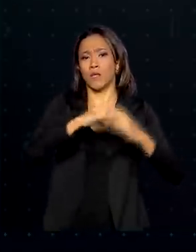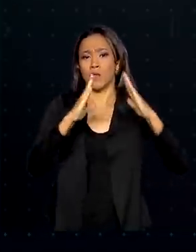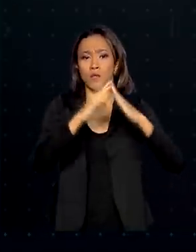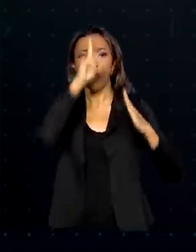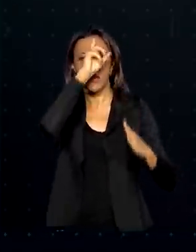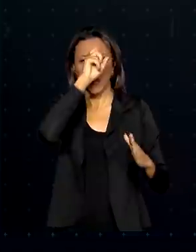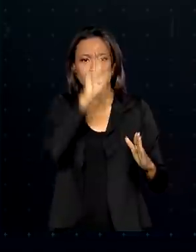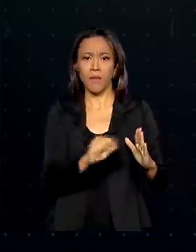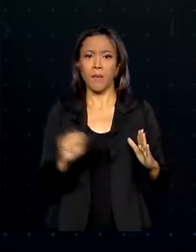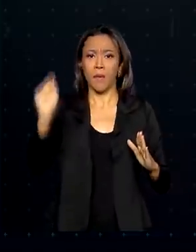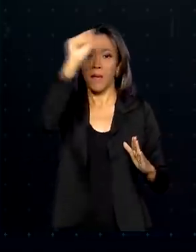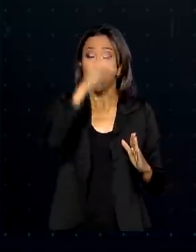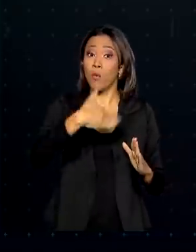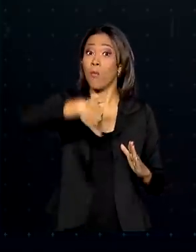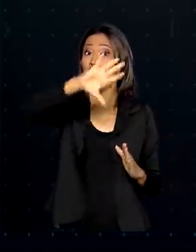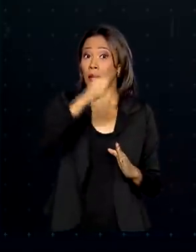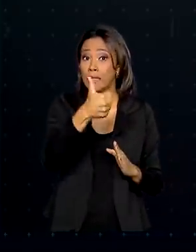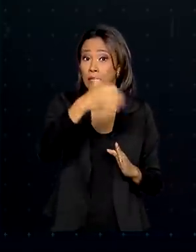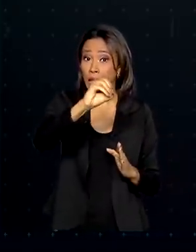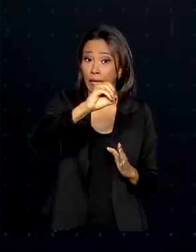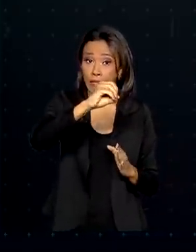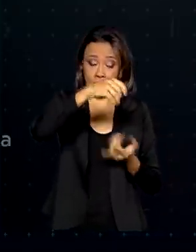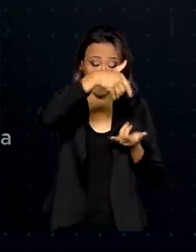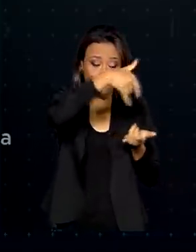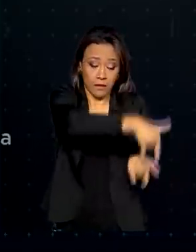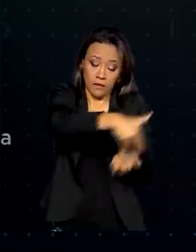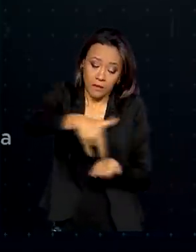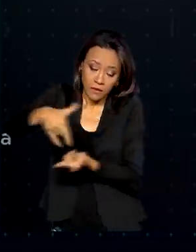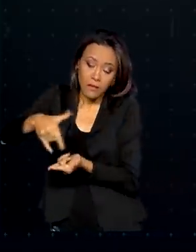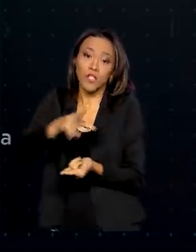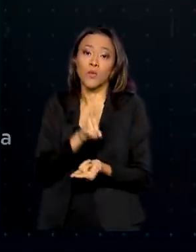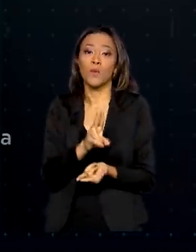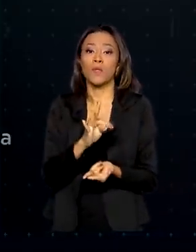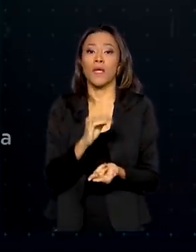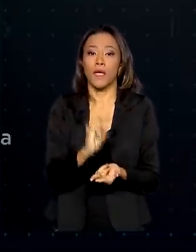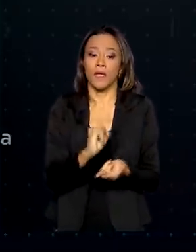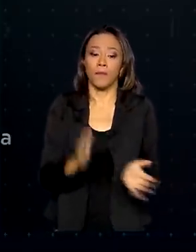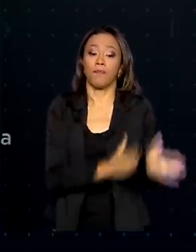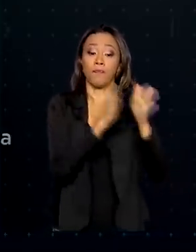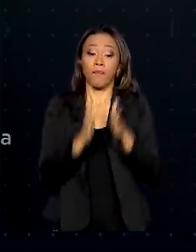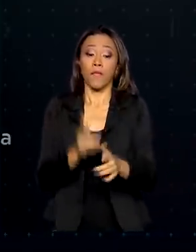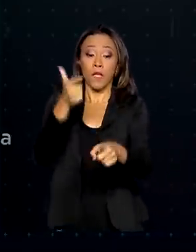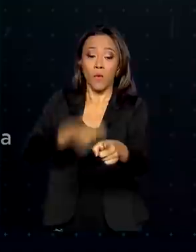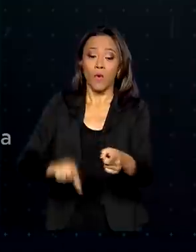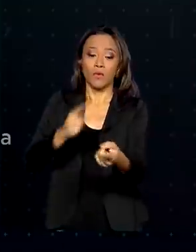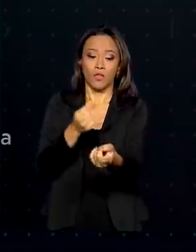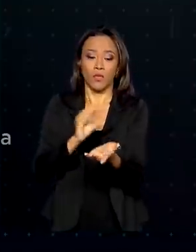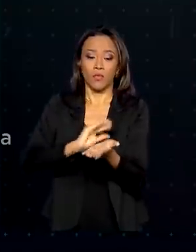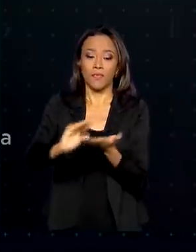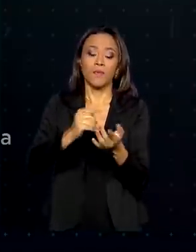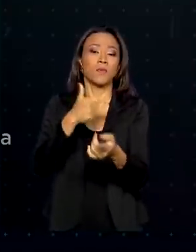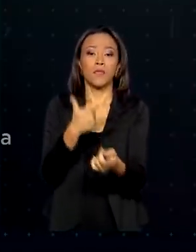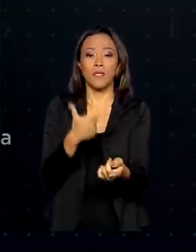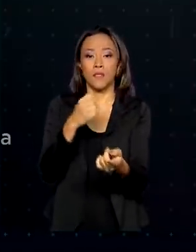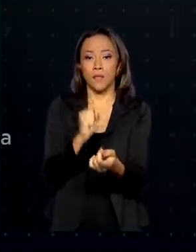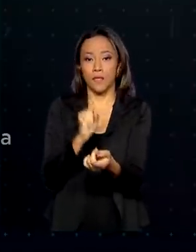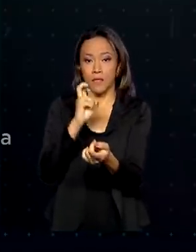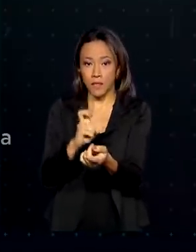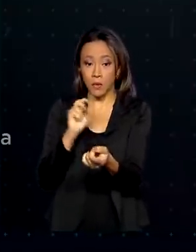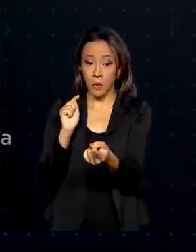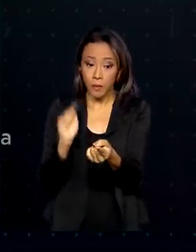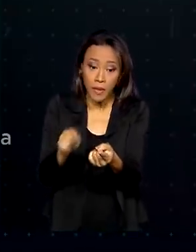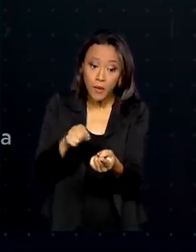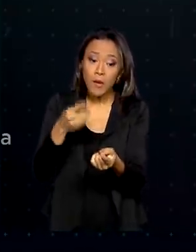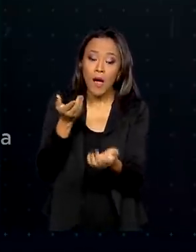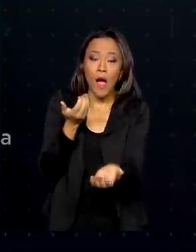10 leitos de UTI. E 285 milhões de reais vão ser destinados à ampliação da capacidade de testagem dos